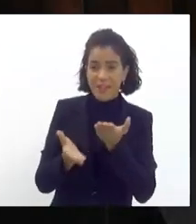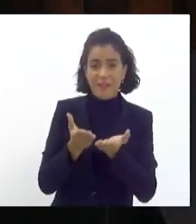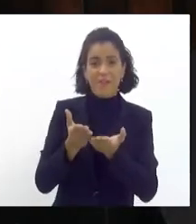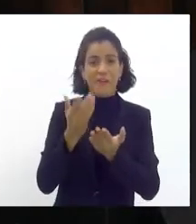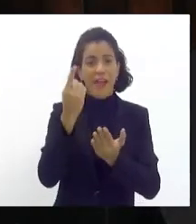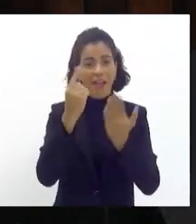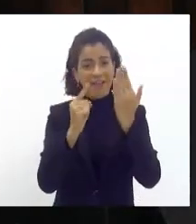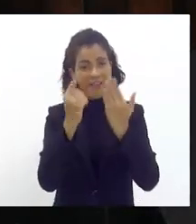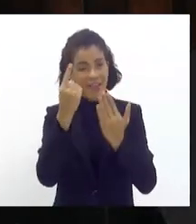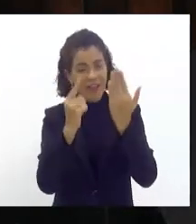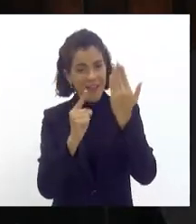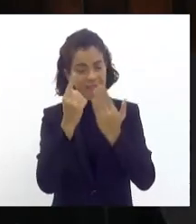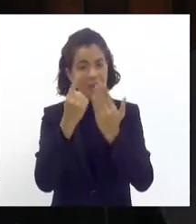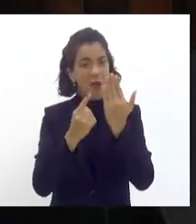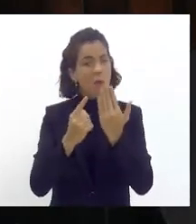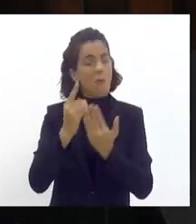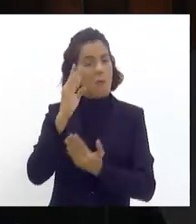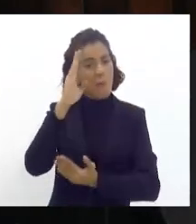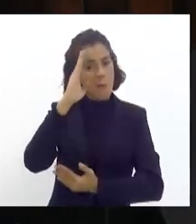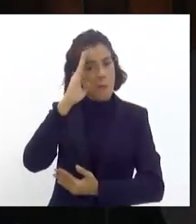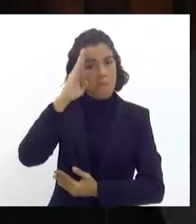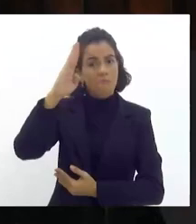carnaval como